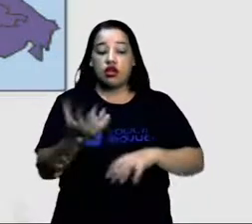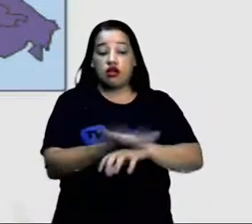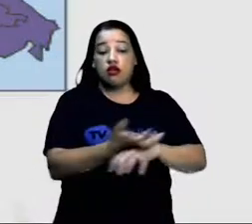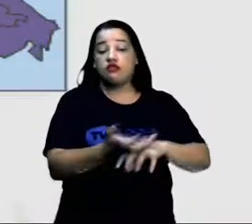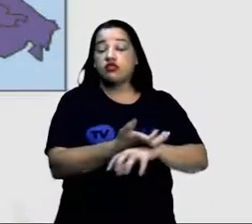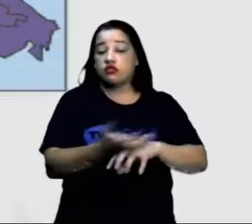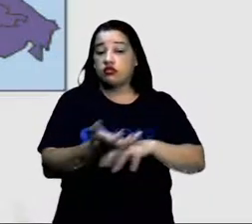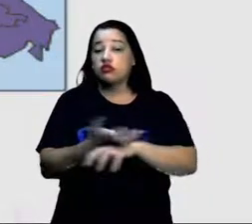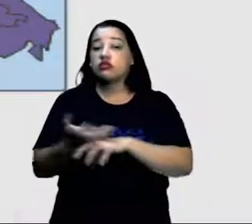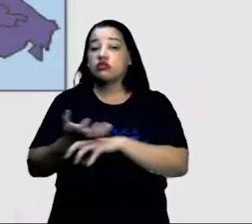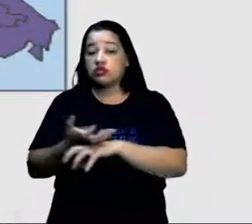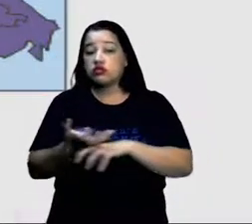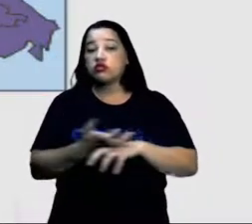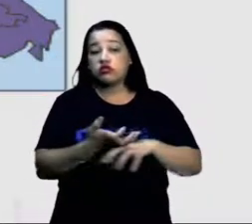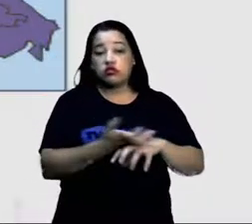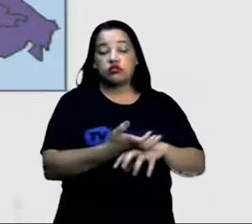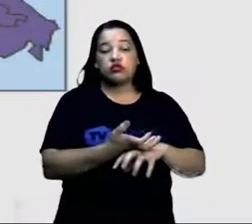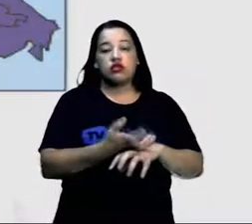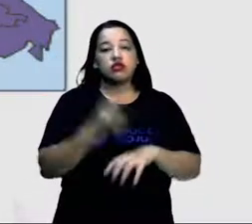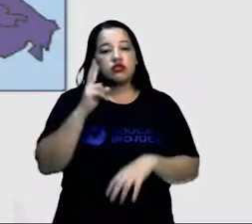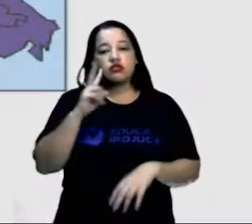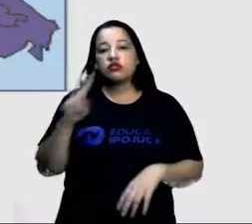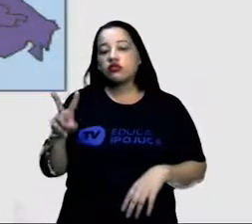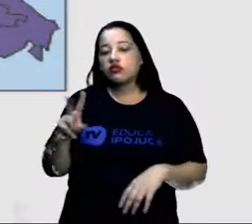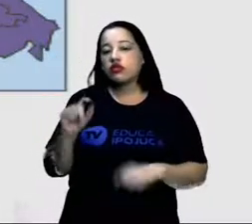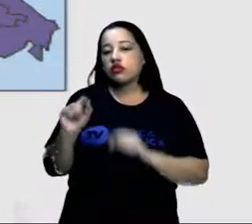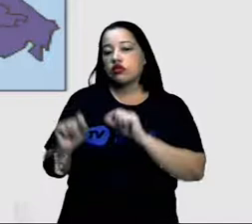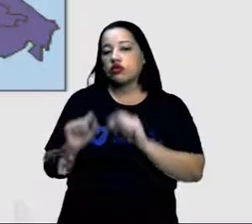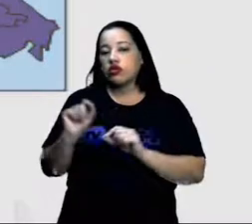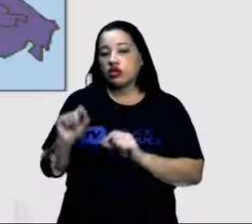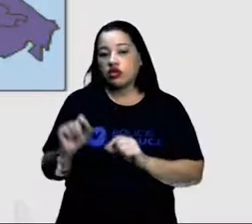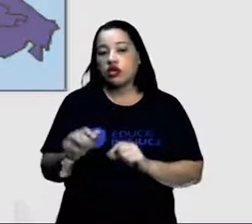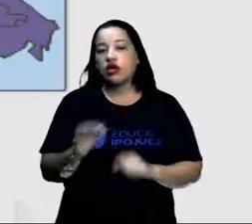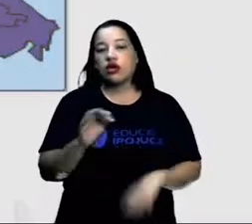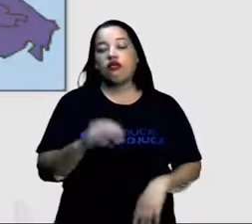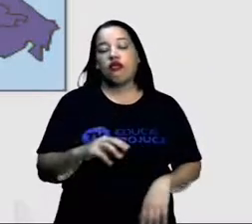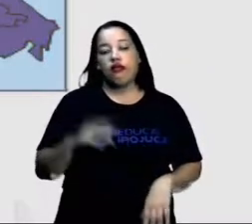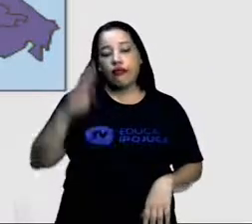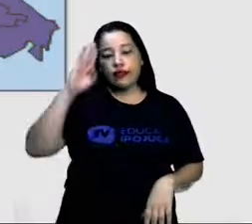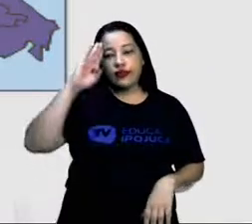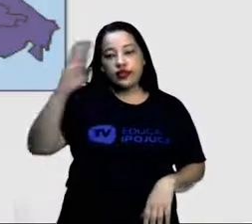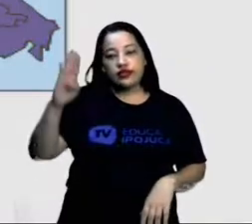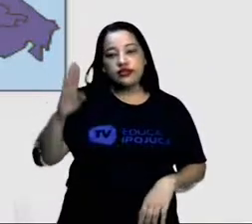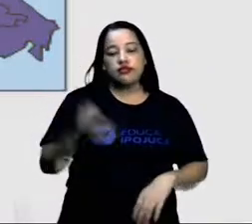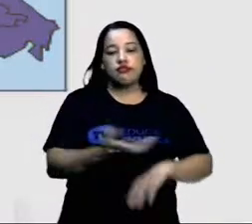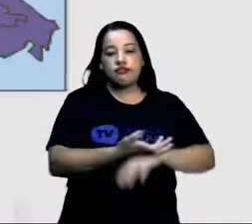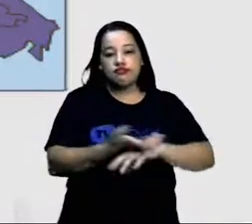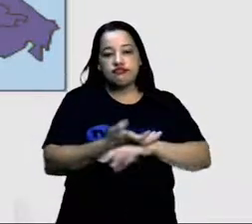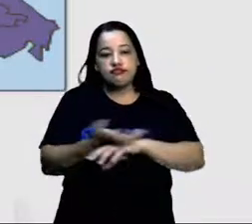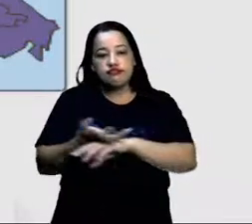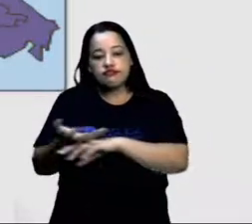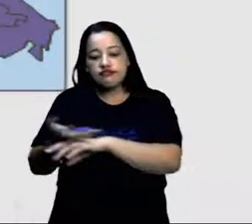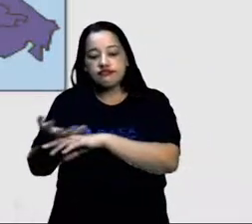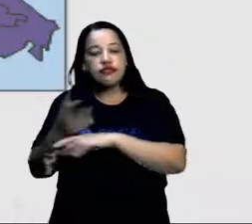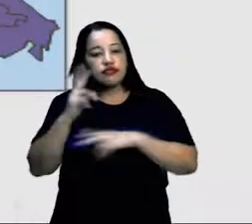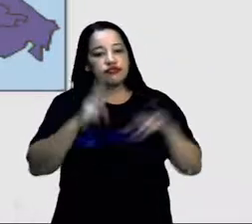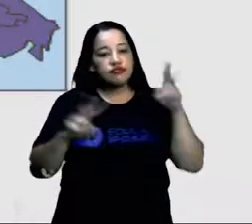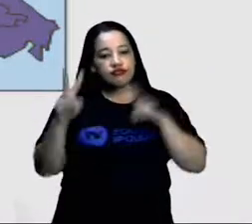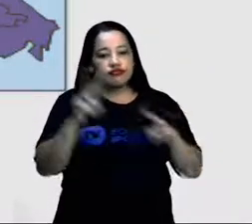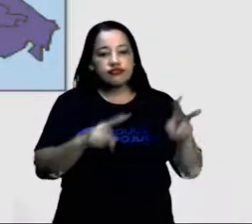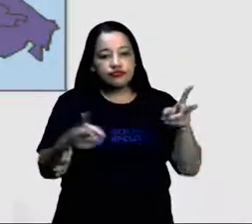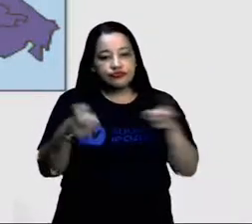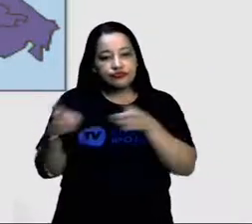do continente europeu. A gente está vendo aí também as principais formações vegetais que a gente pode encontrar lá.